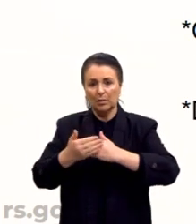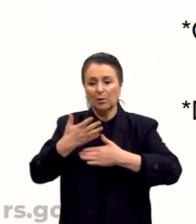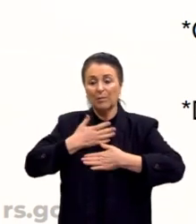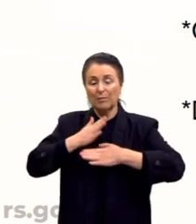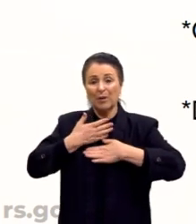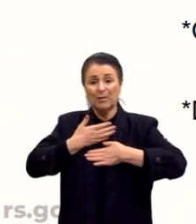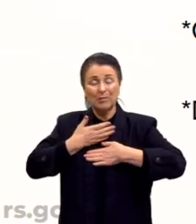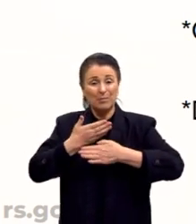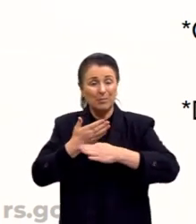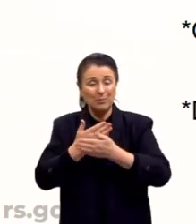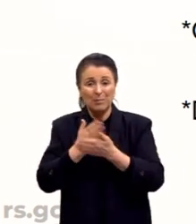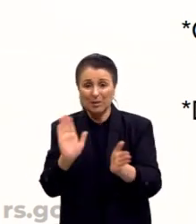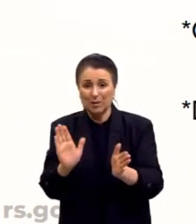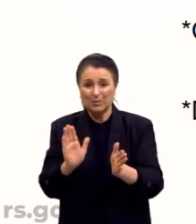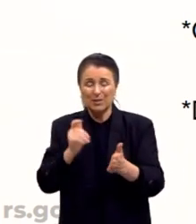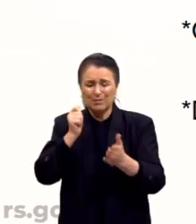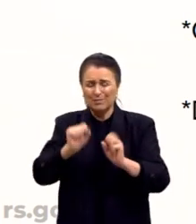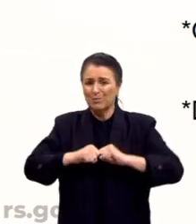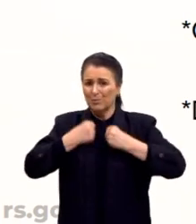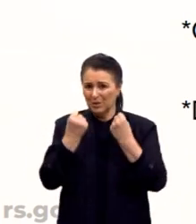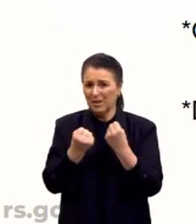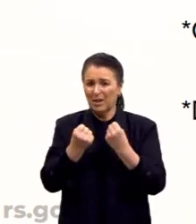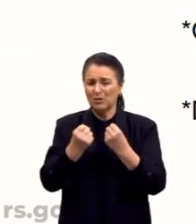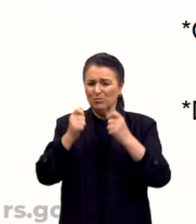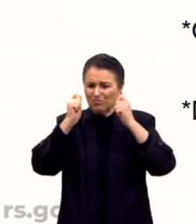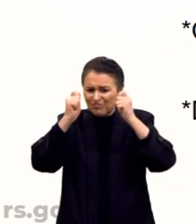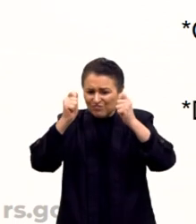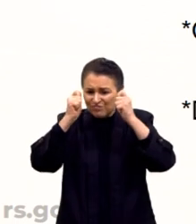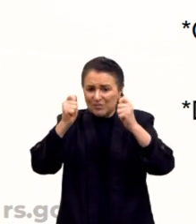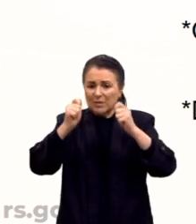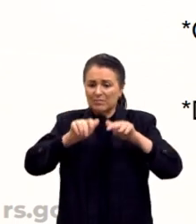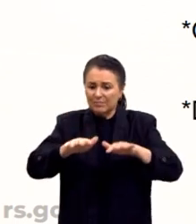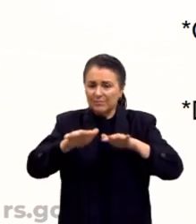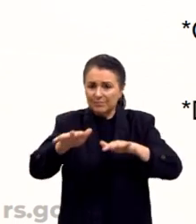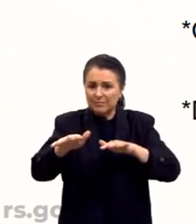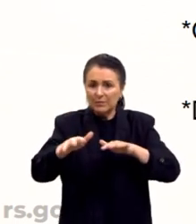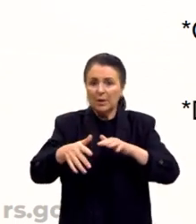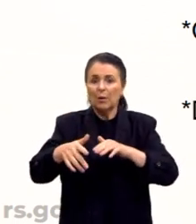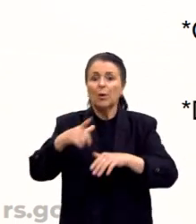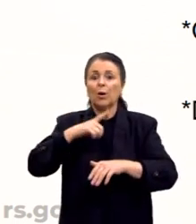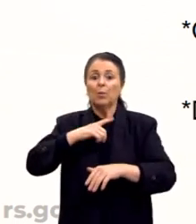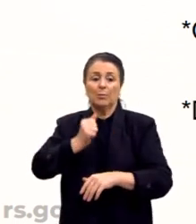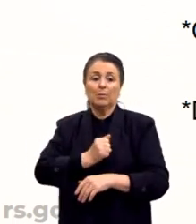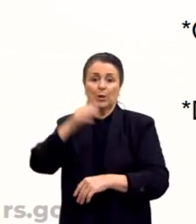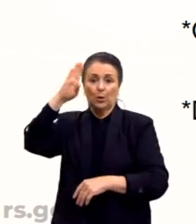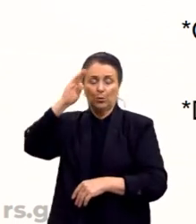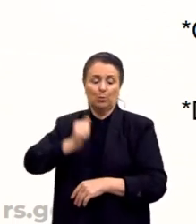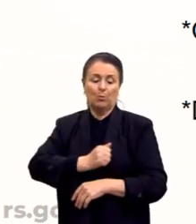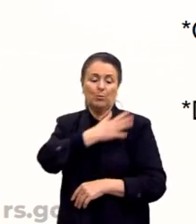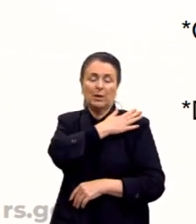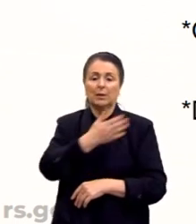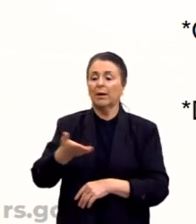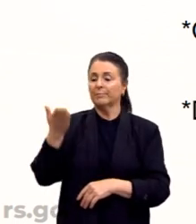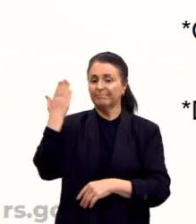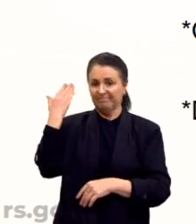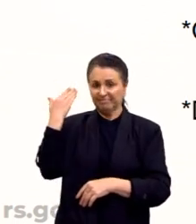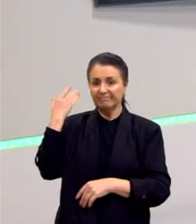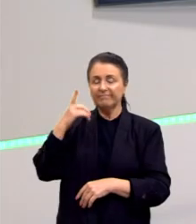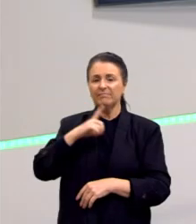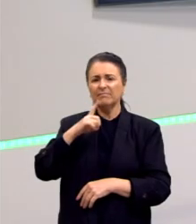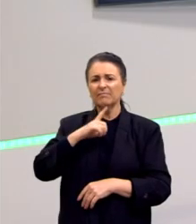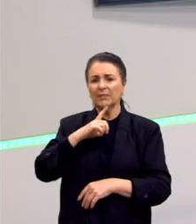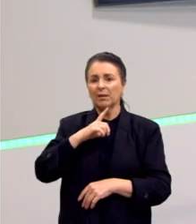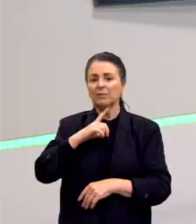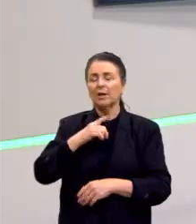sociólogos. No período militar, houve um retrocesso dos direitos humanos. De 64 a 85, houve esse